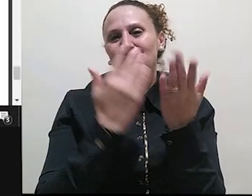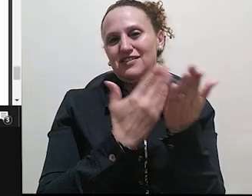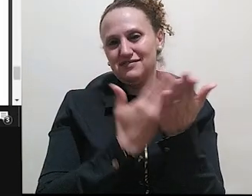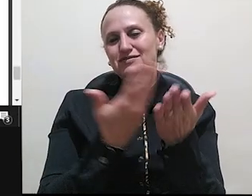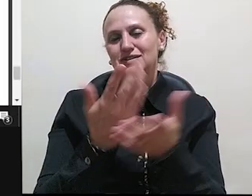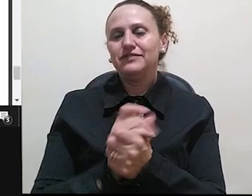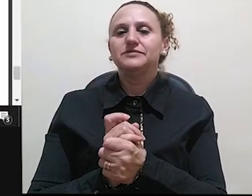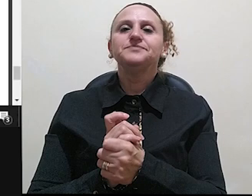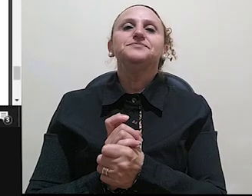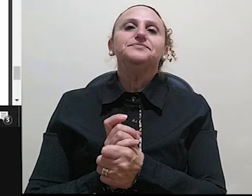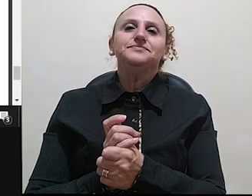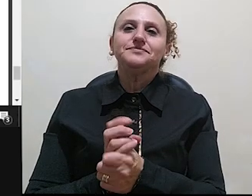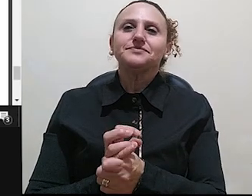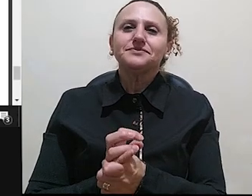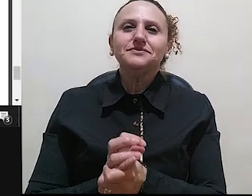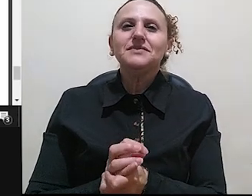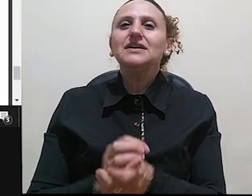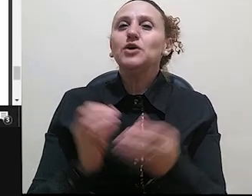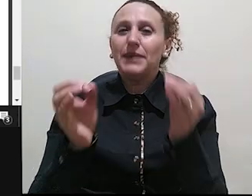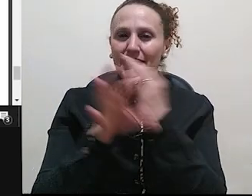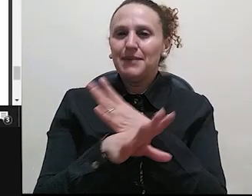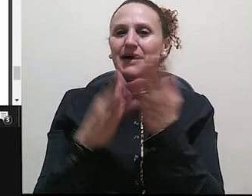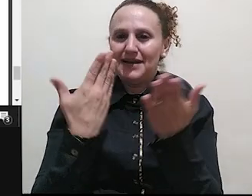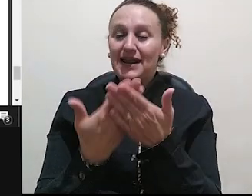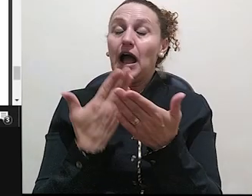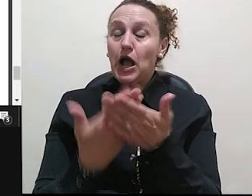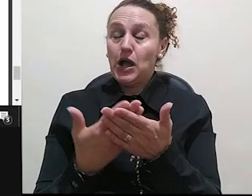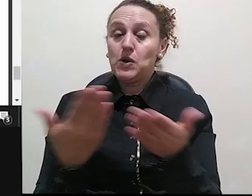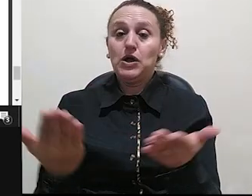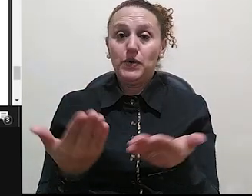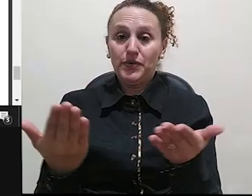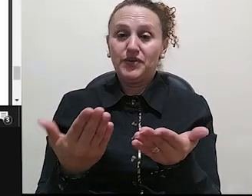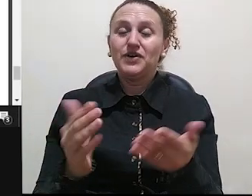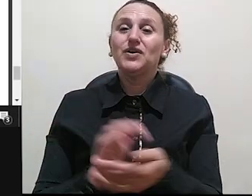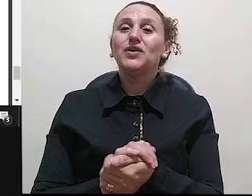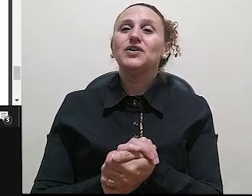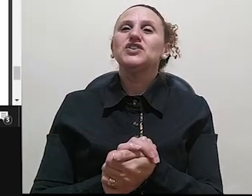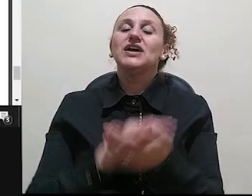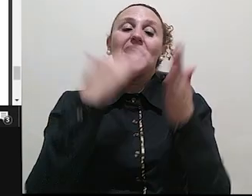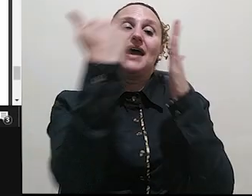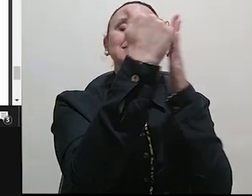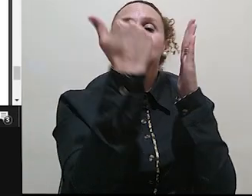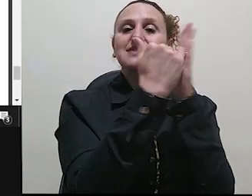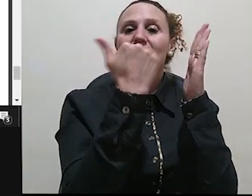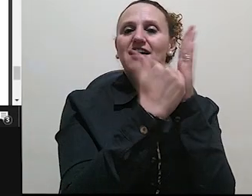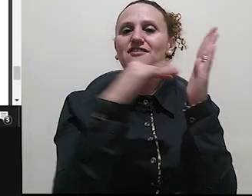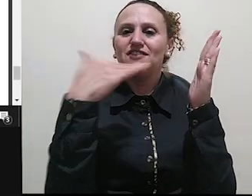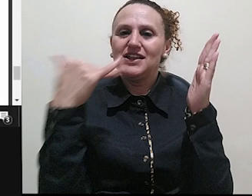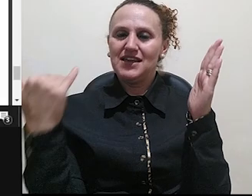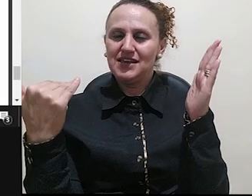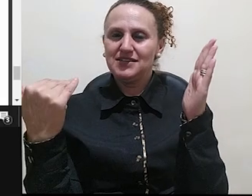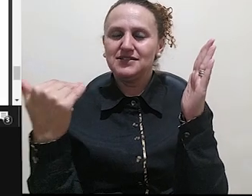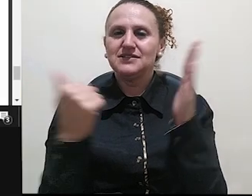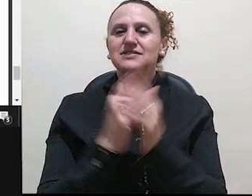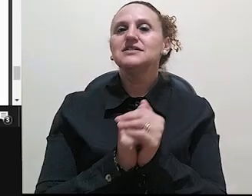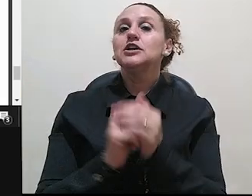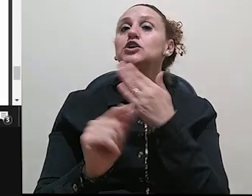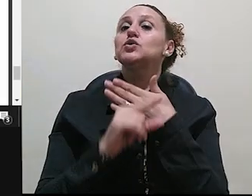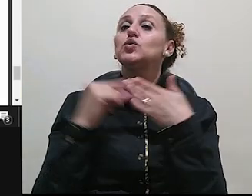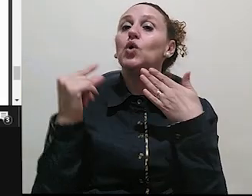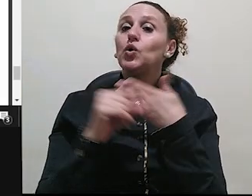para vocês, para fechar a nossa aula, que essas referências o autor, Aragão Neto, né,